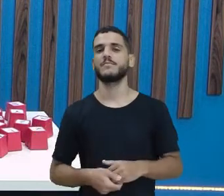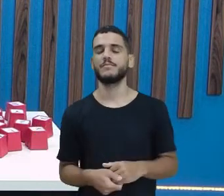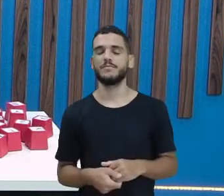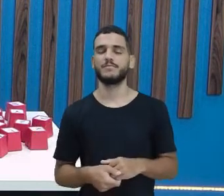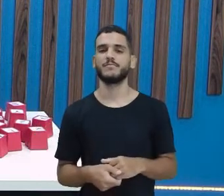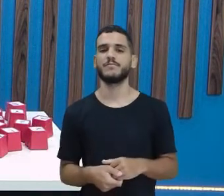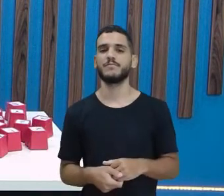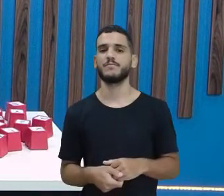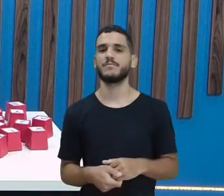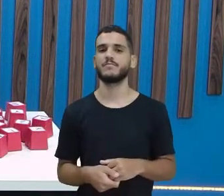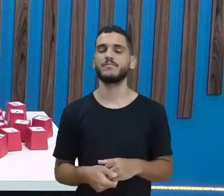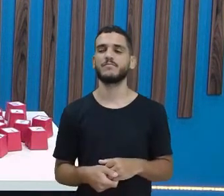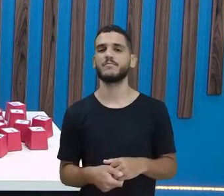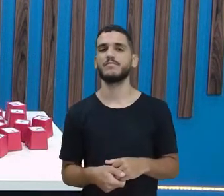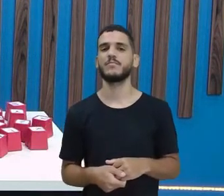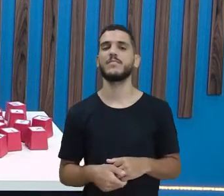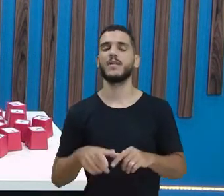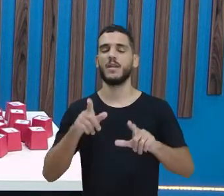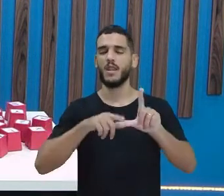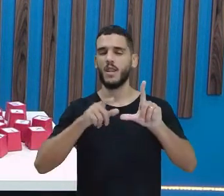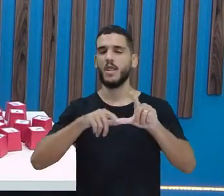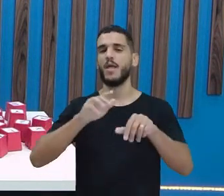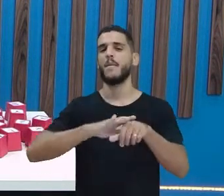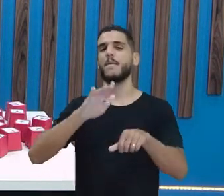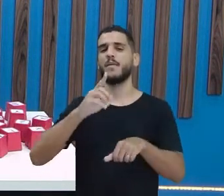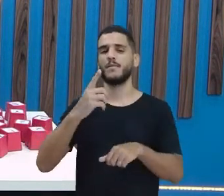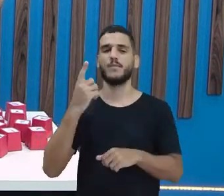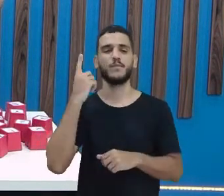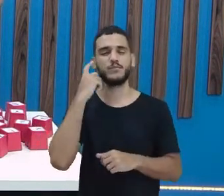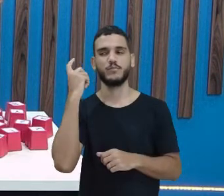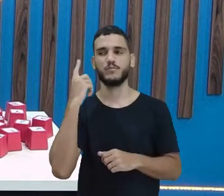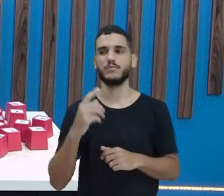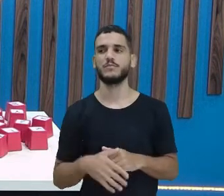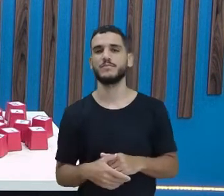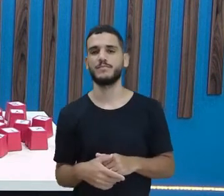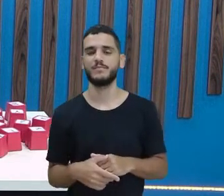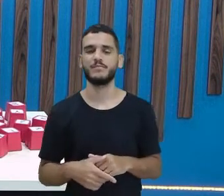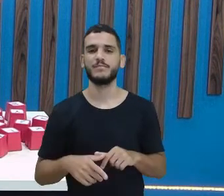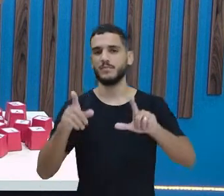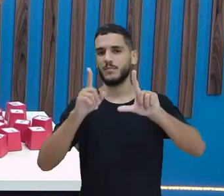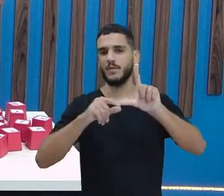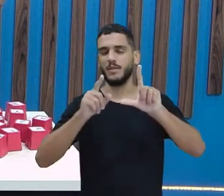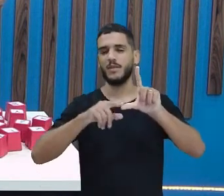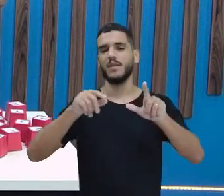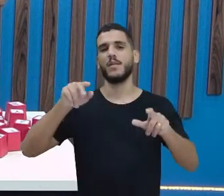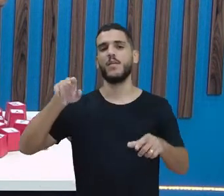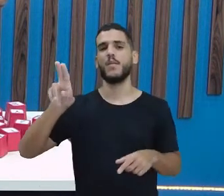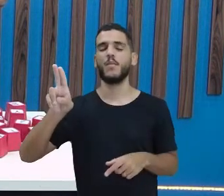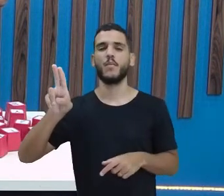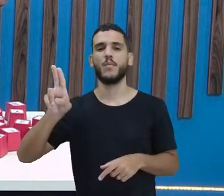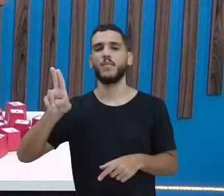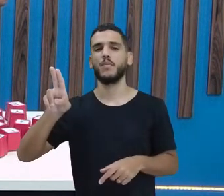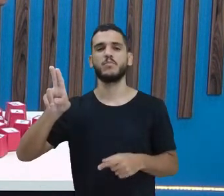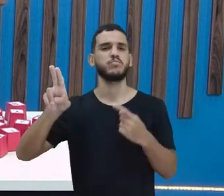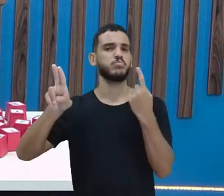Então, essa letra tem mais de um som. Já a letra U, ela só tem um som, que